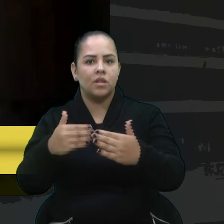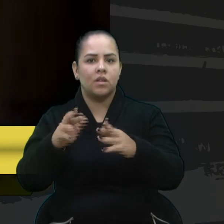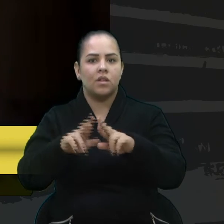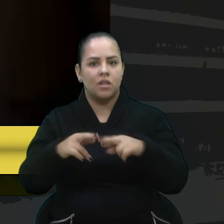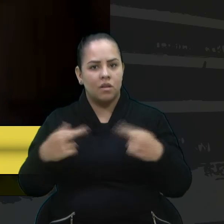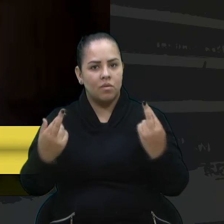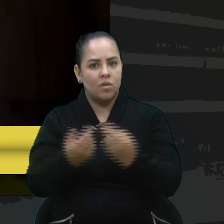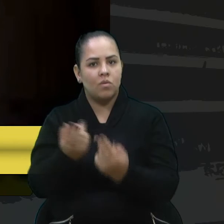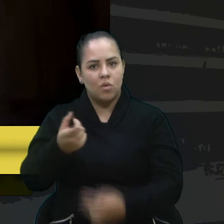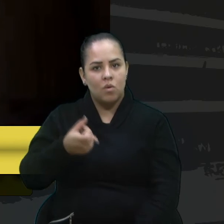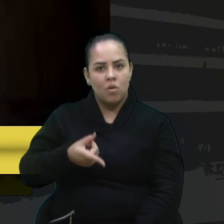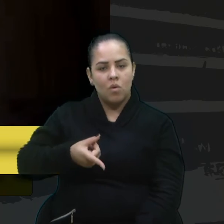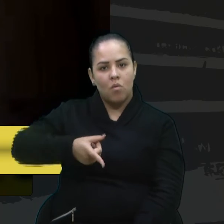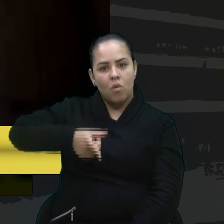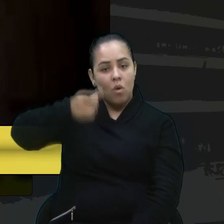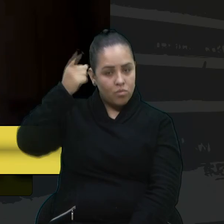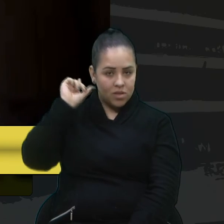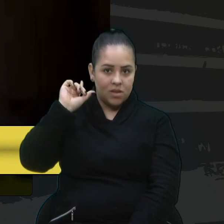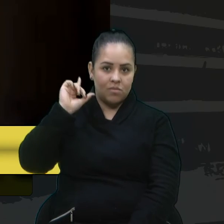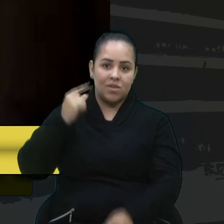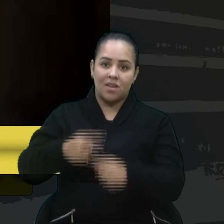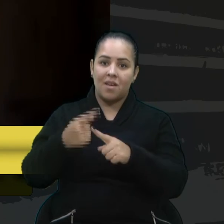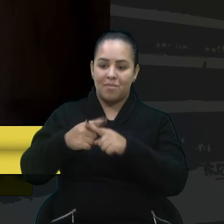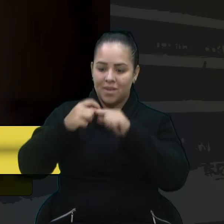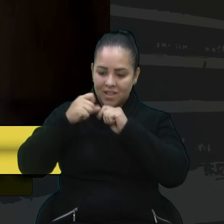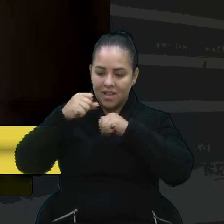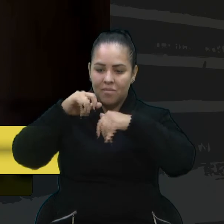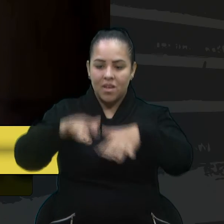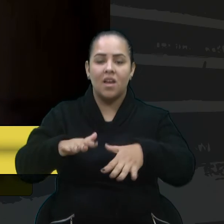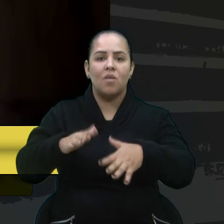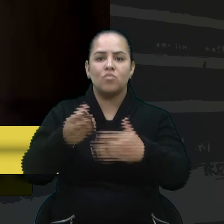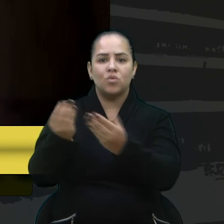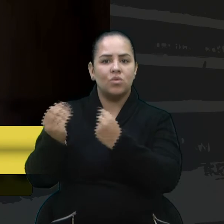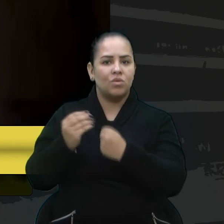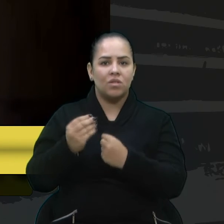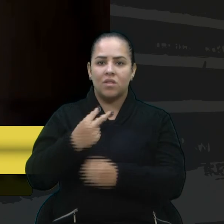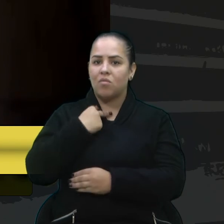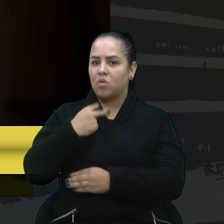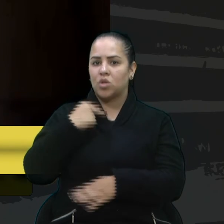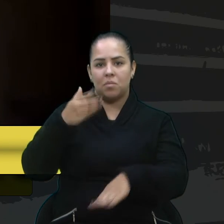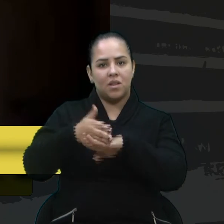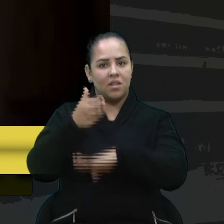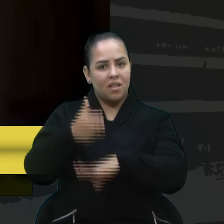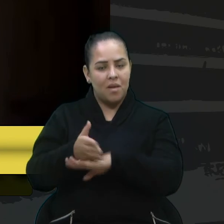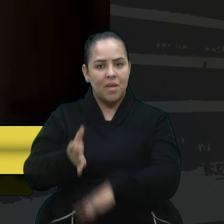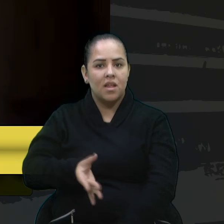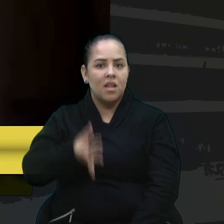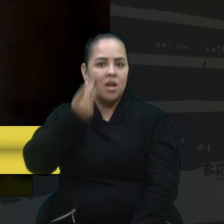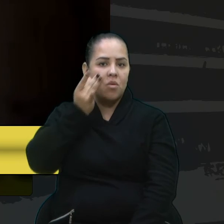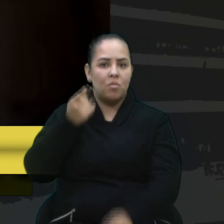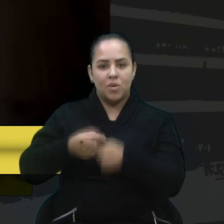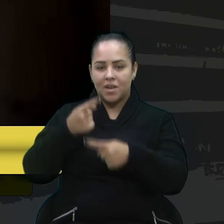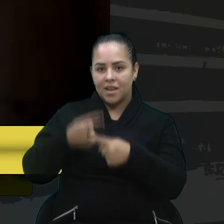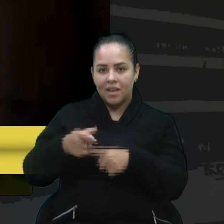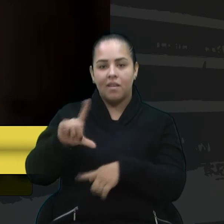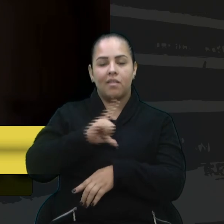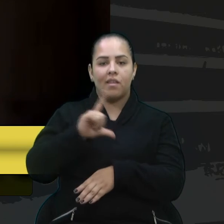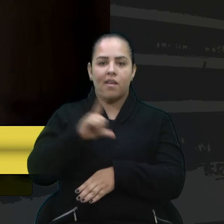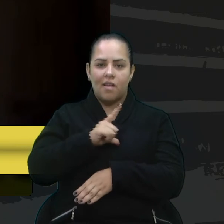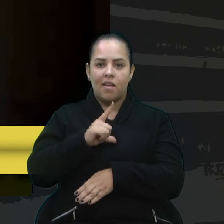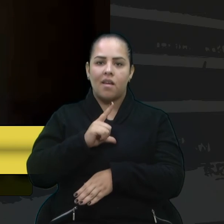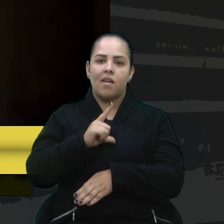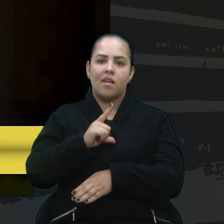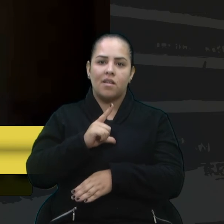ontem. Infelizmente, devido à pandemia, muitos não puderam participar de forma presidencial, devido aos encaminhamentos da